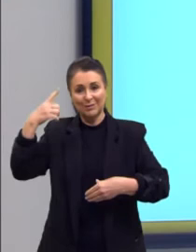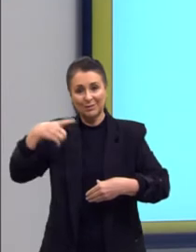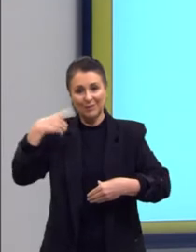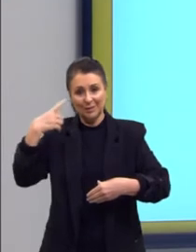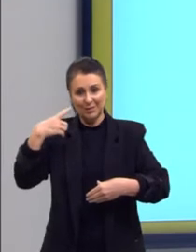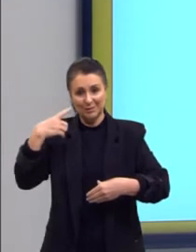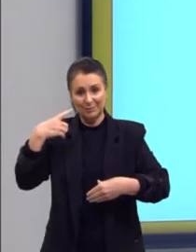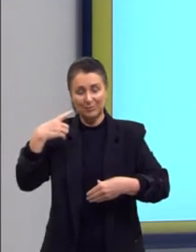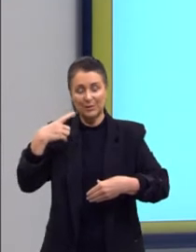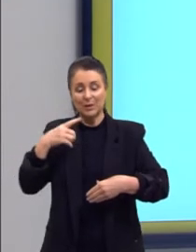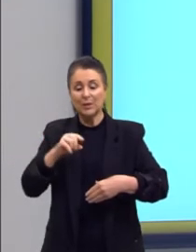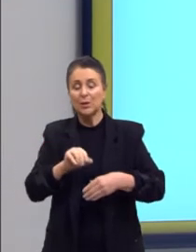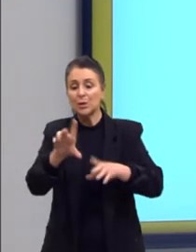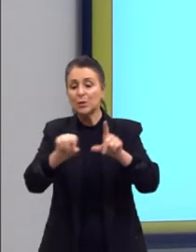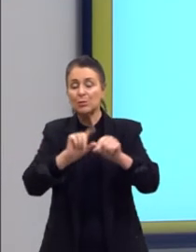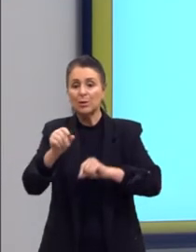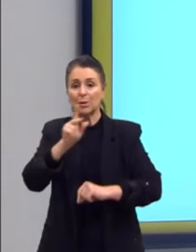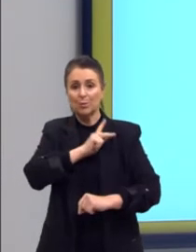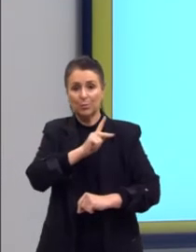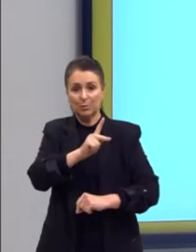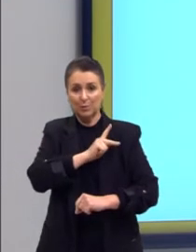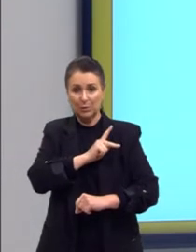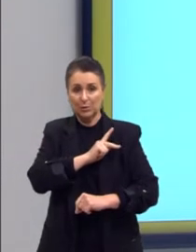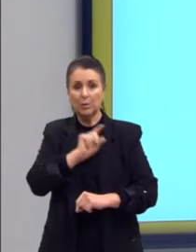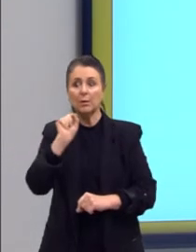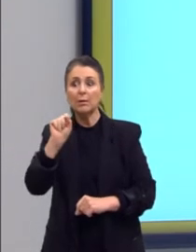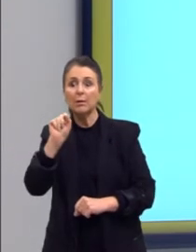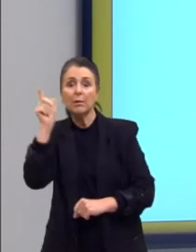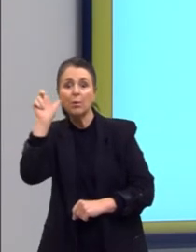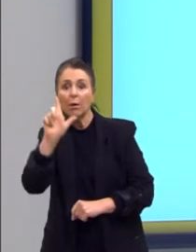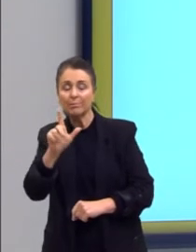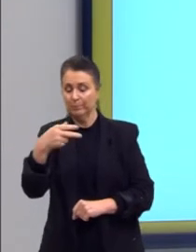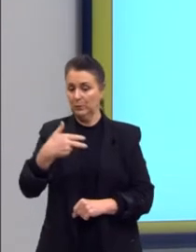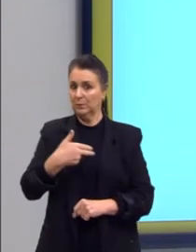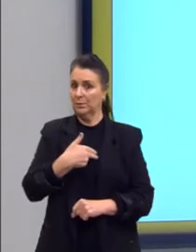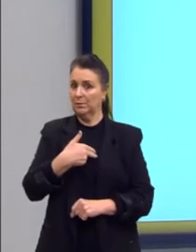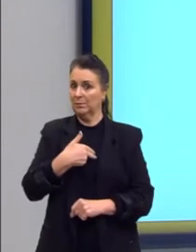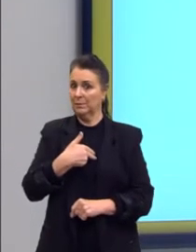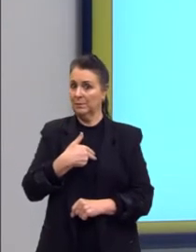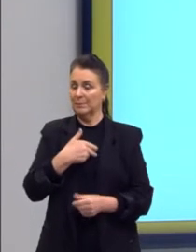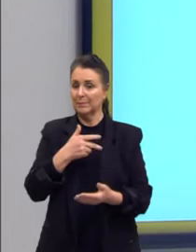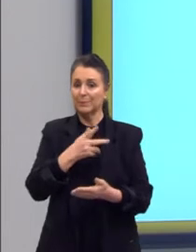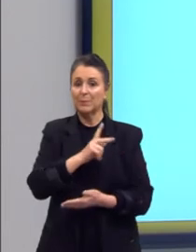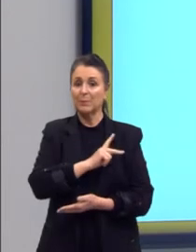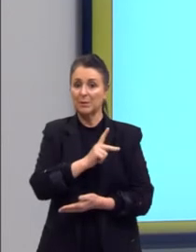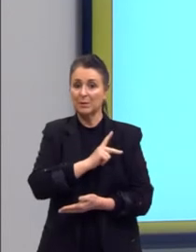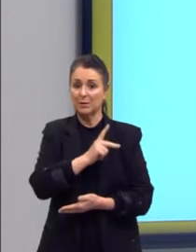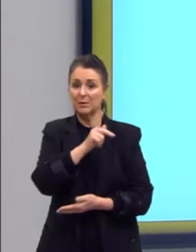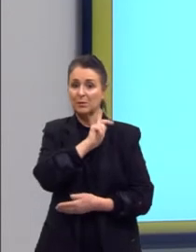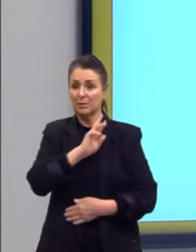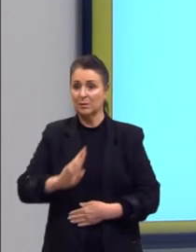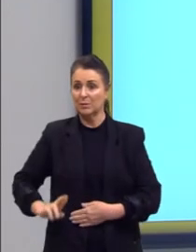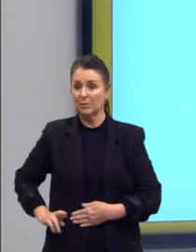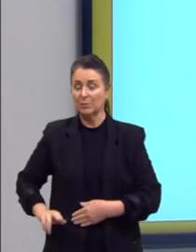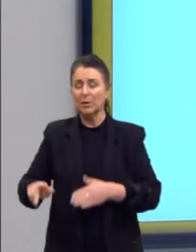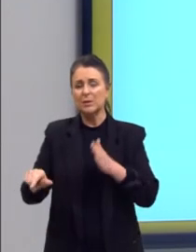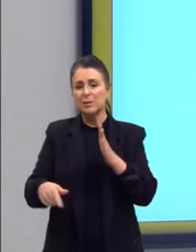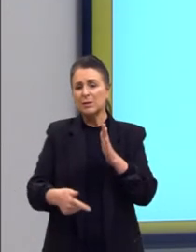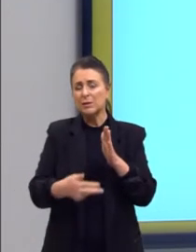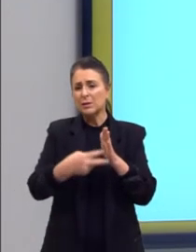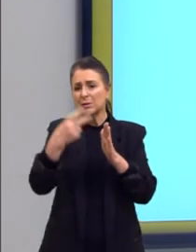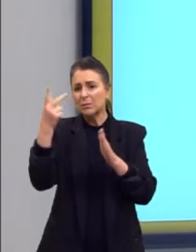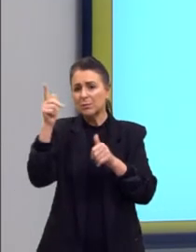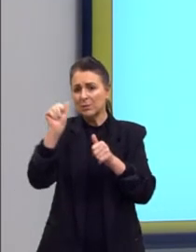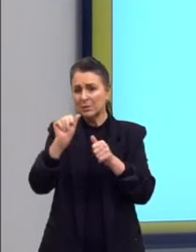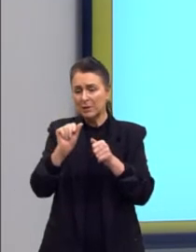quem ia ser o presidente, ganha Getúlio. Então, aí, essa segunda chegada dele no poder, ainda nesse grande período da